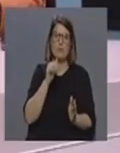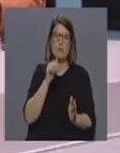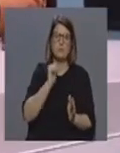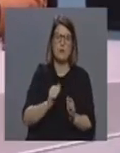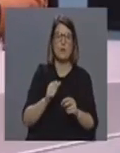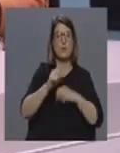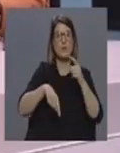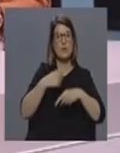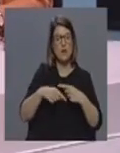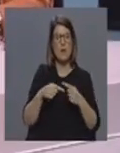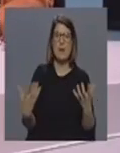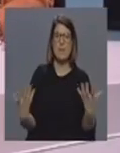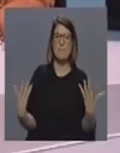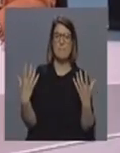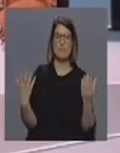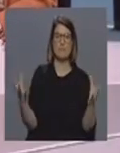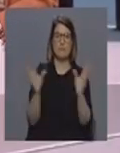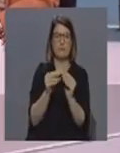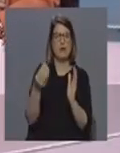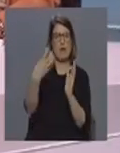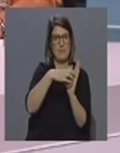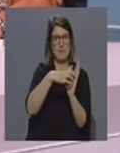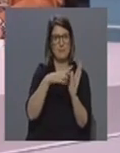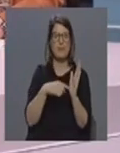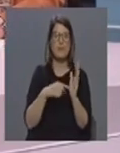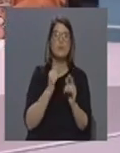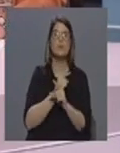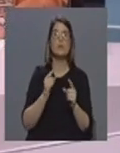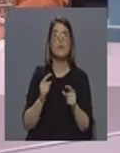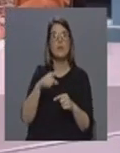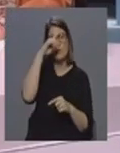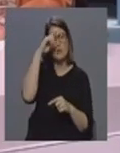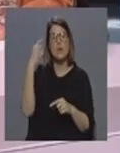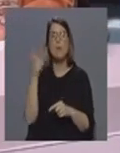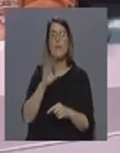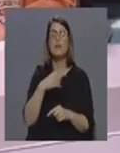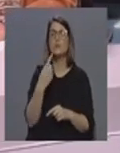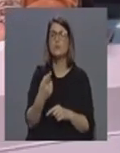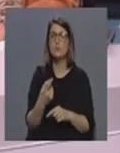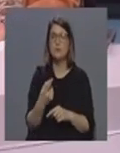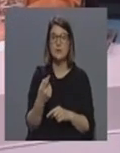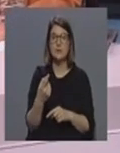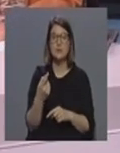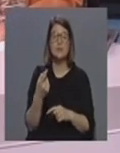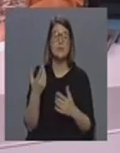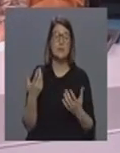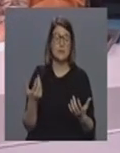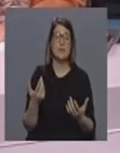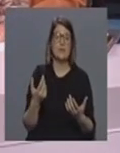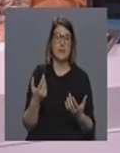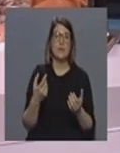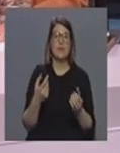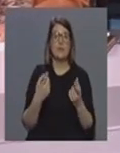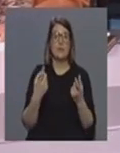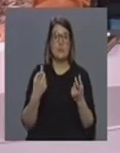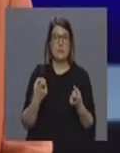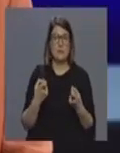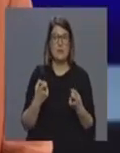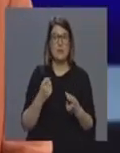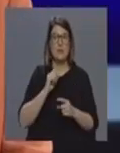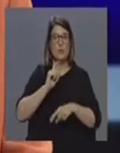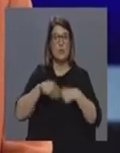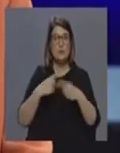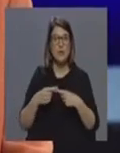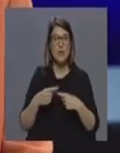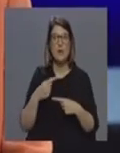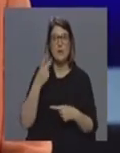ali pelo menos congregada. Até porque nós também nos estamos a deparar com uma outra dificuldade, é que nós estamos a ter necessidade de atualização não